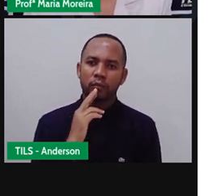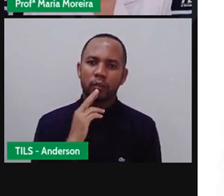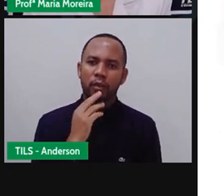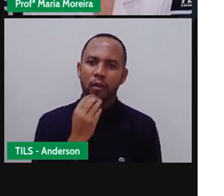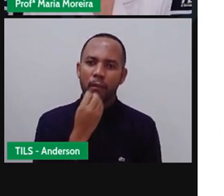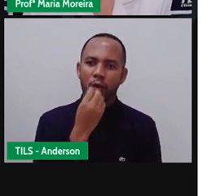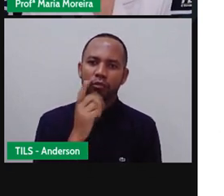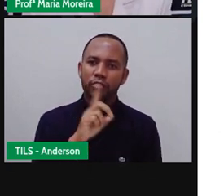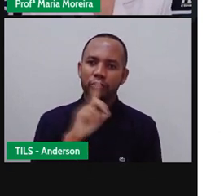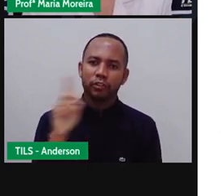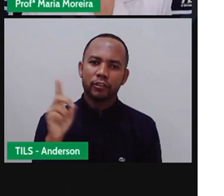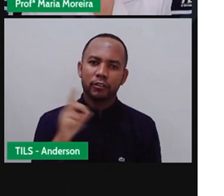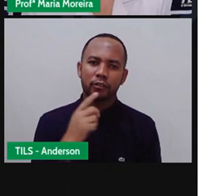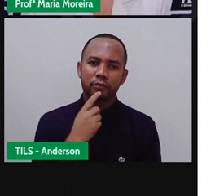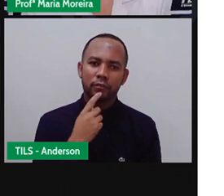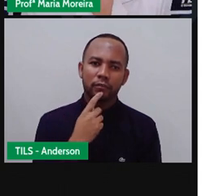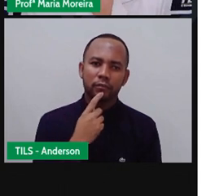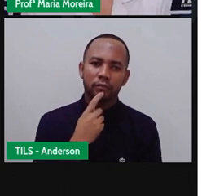e sorrindo.